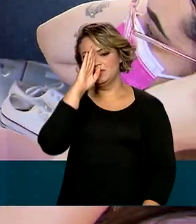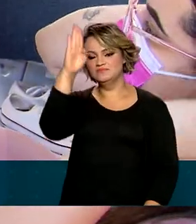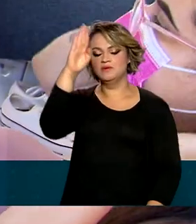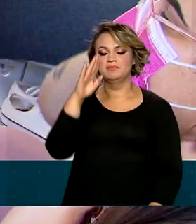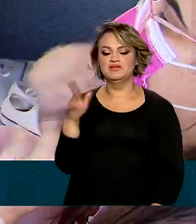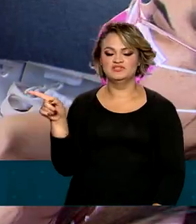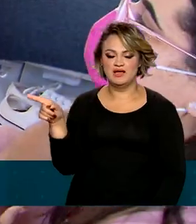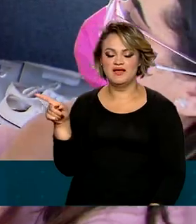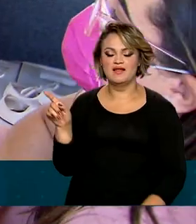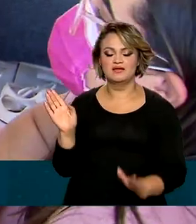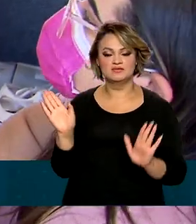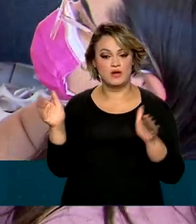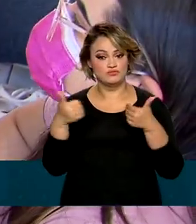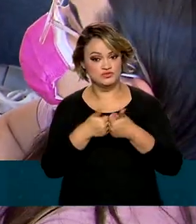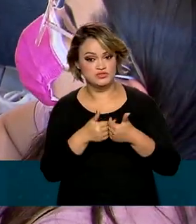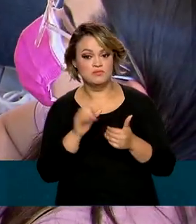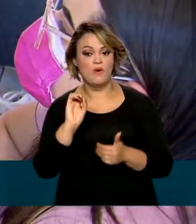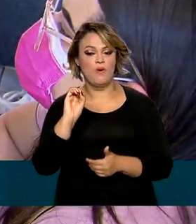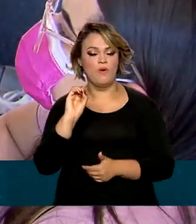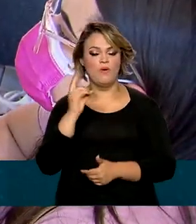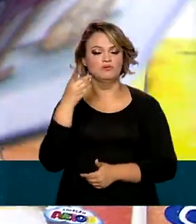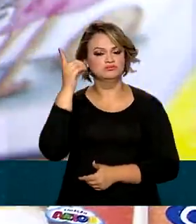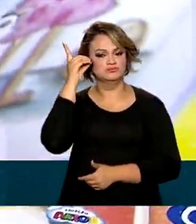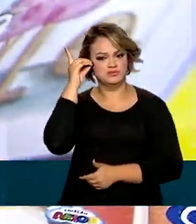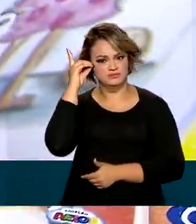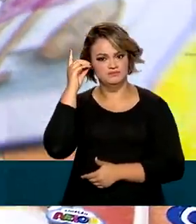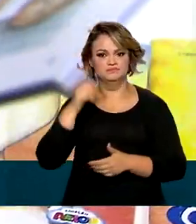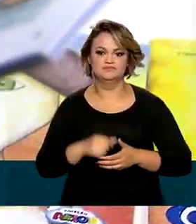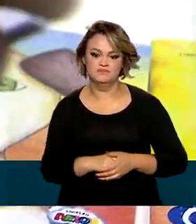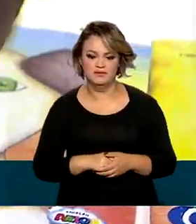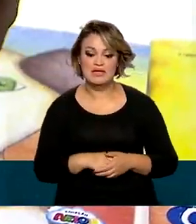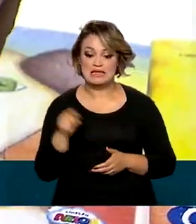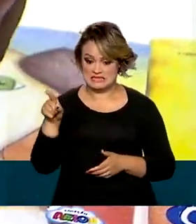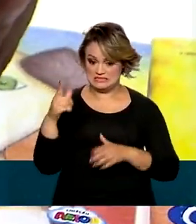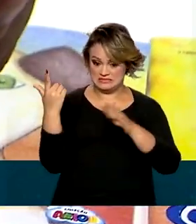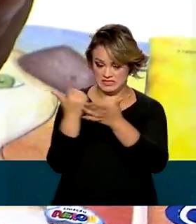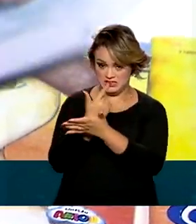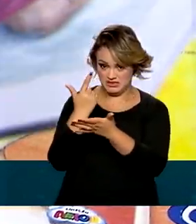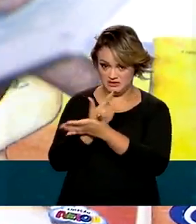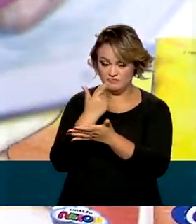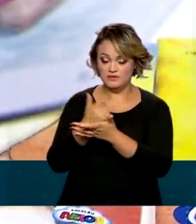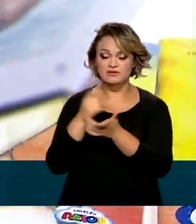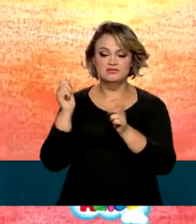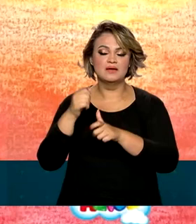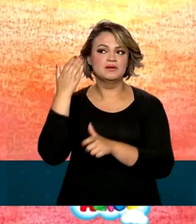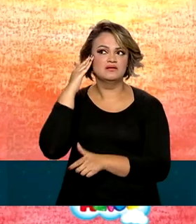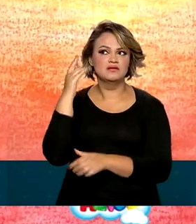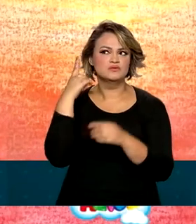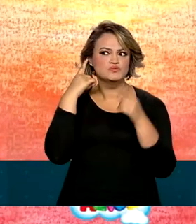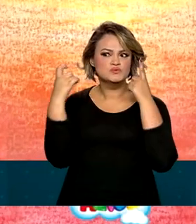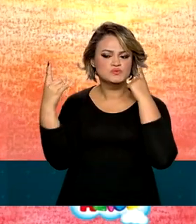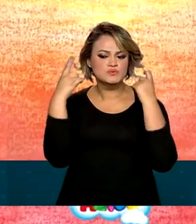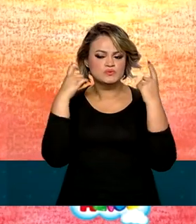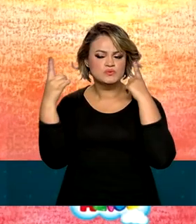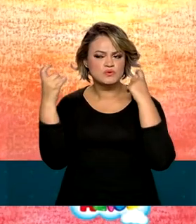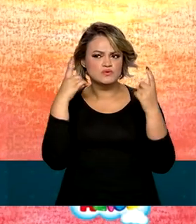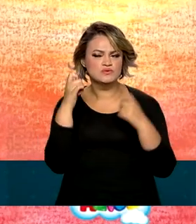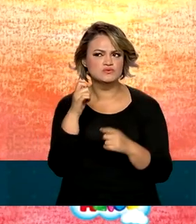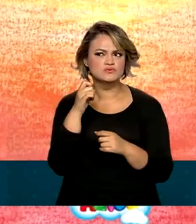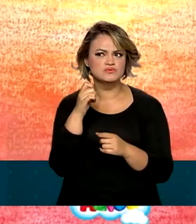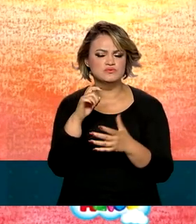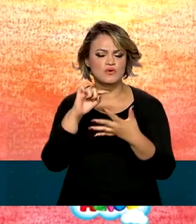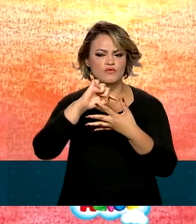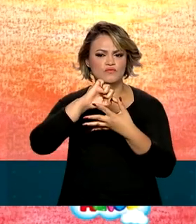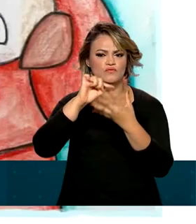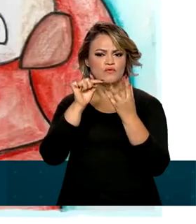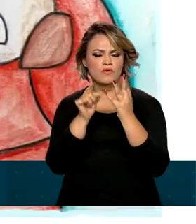as com autismo ou síndrome de Down. Os livros ajudam as crianças a entenderem o som e a escrita de cada vogal, com